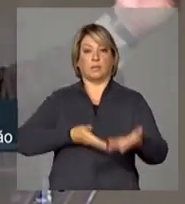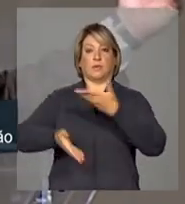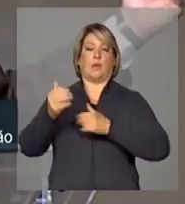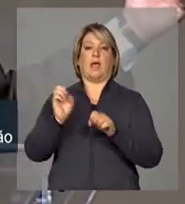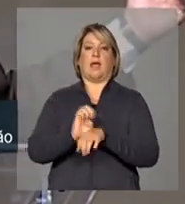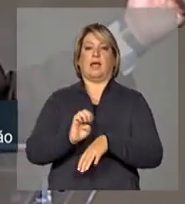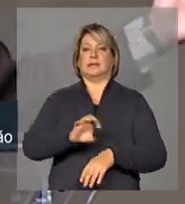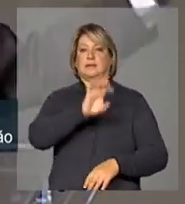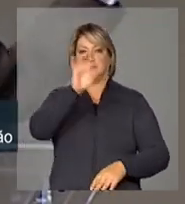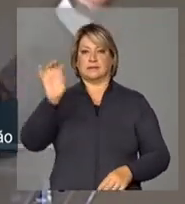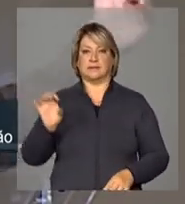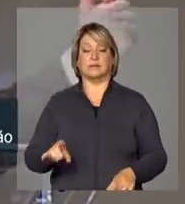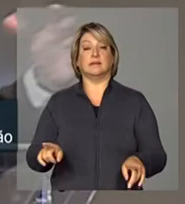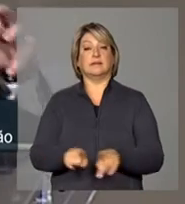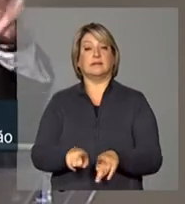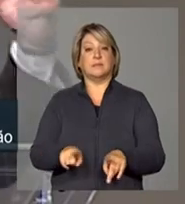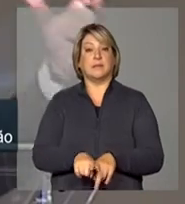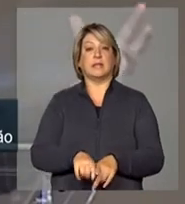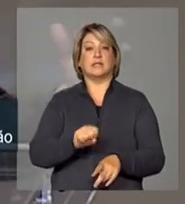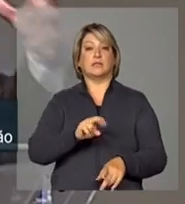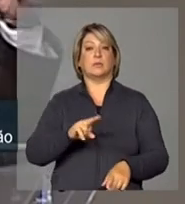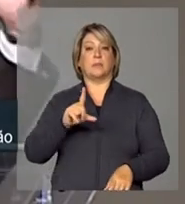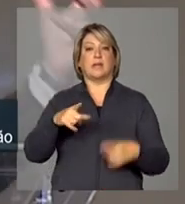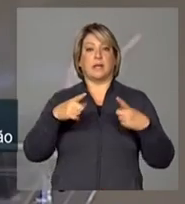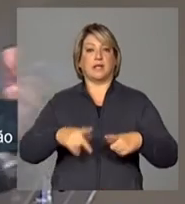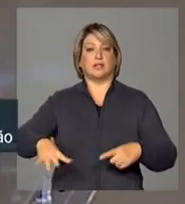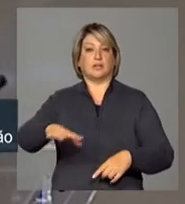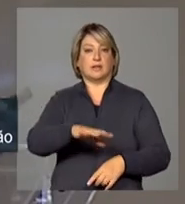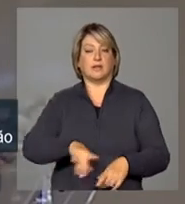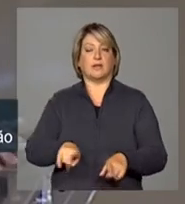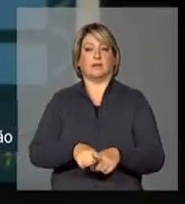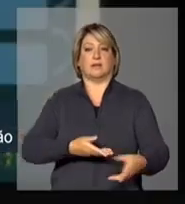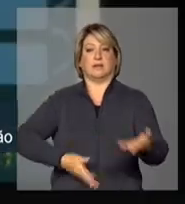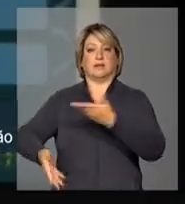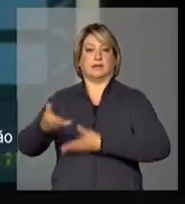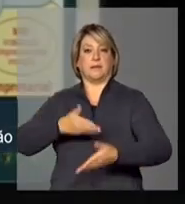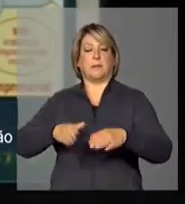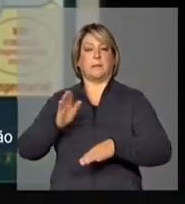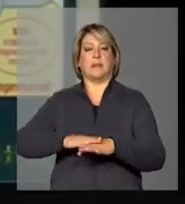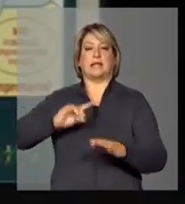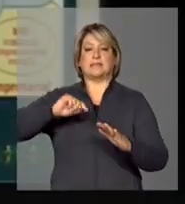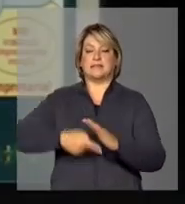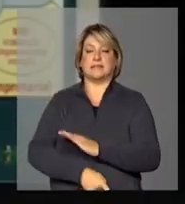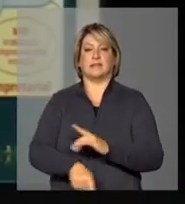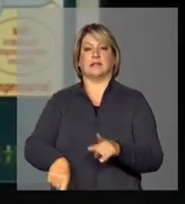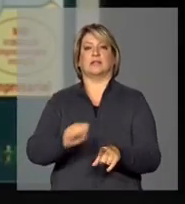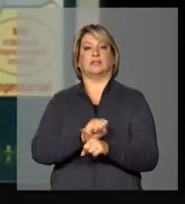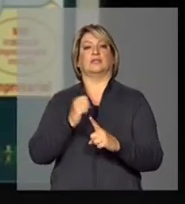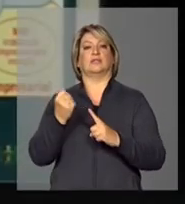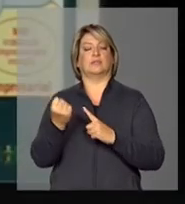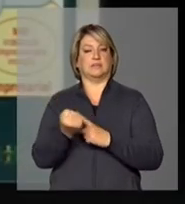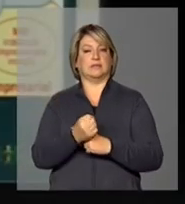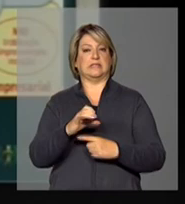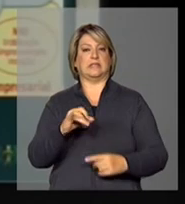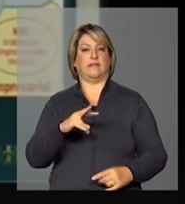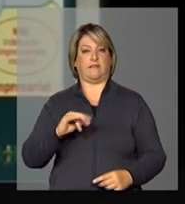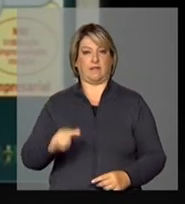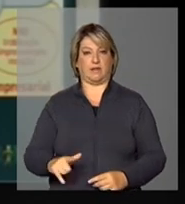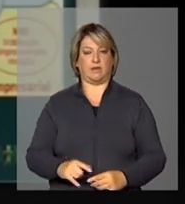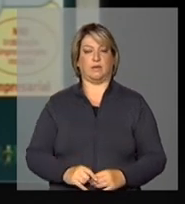e as instâncias subregionais, locais, articuladas com a participação mais intensa da sociedade civil.